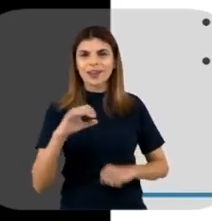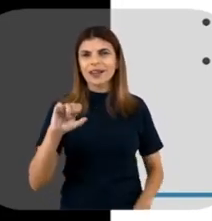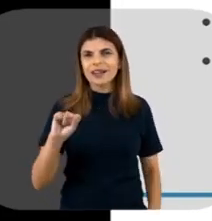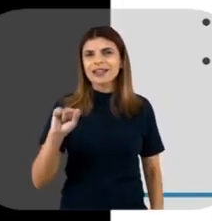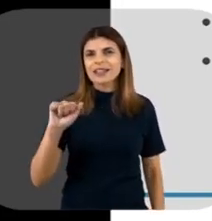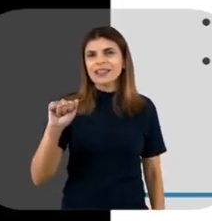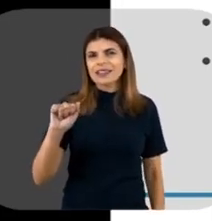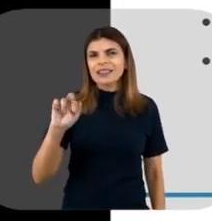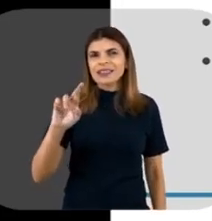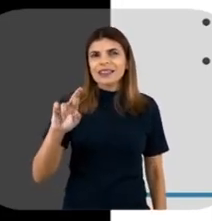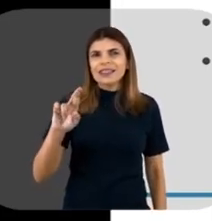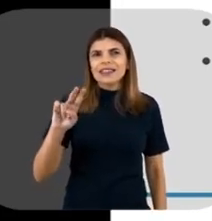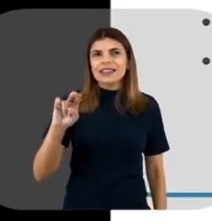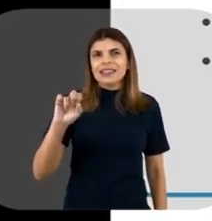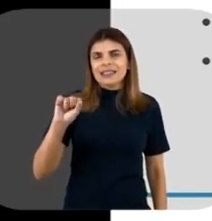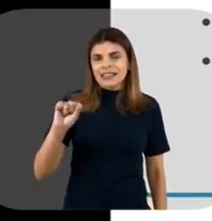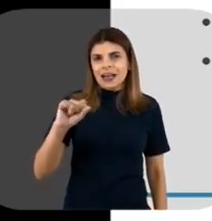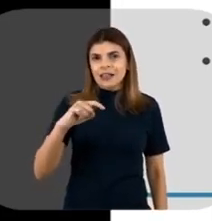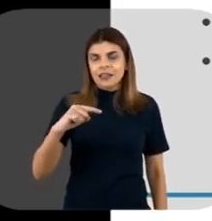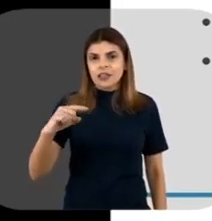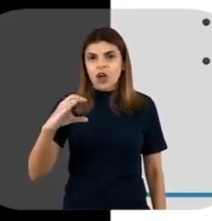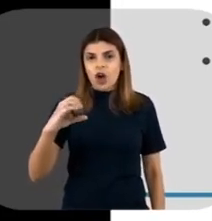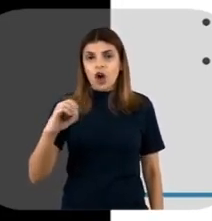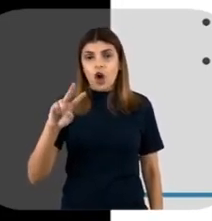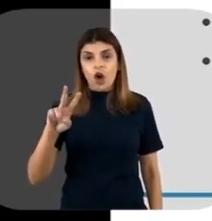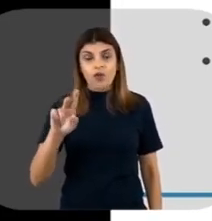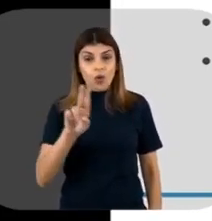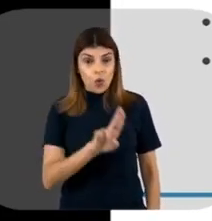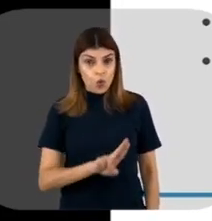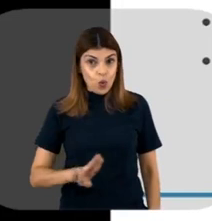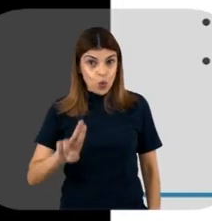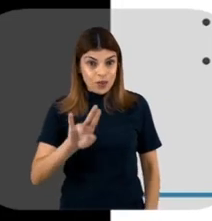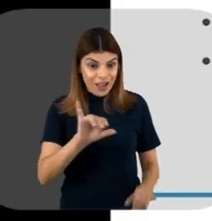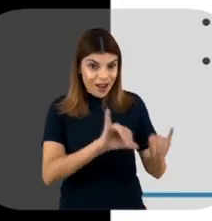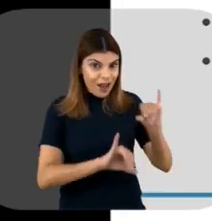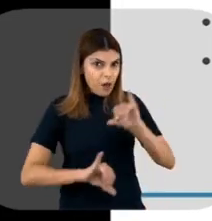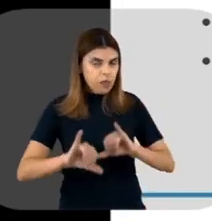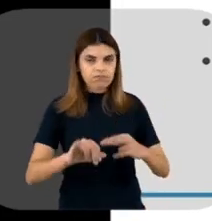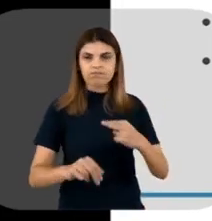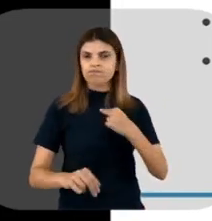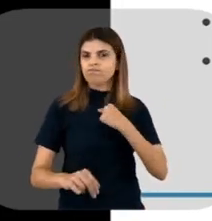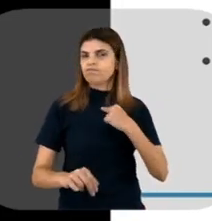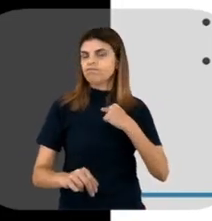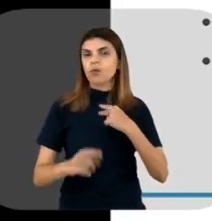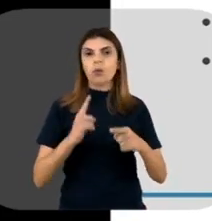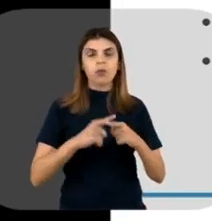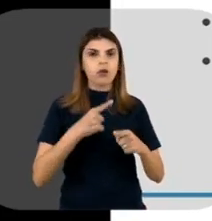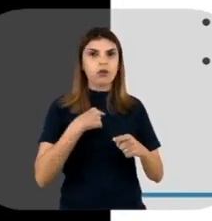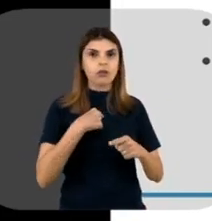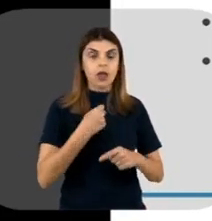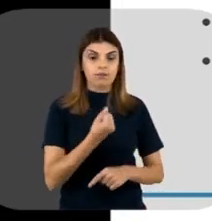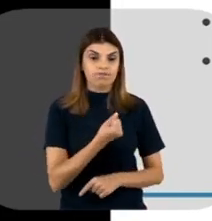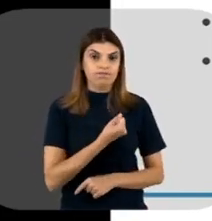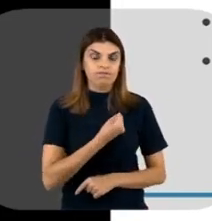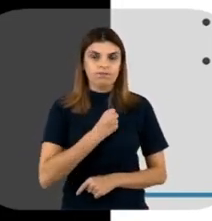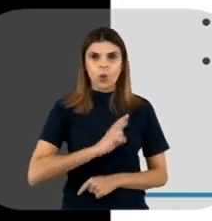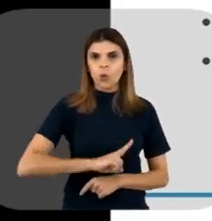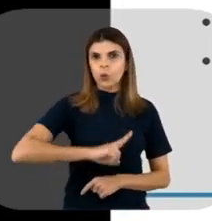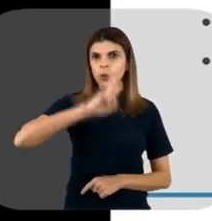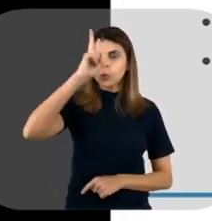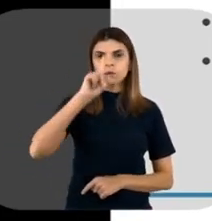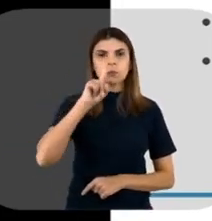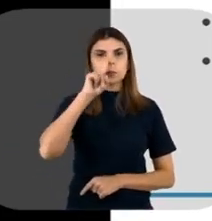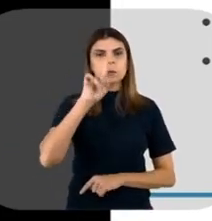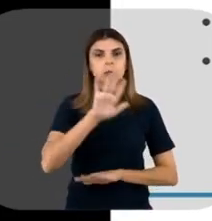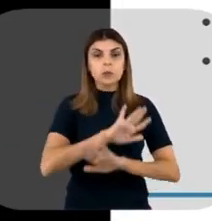A gente não pode utilizar o vírus em laboratório, porque ele tem um alto nível de periculosidade, né?